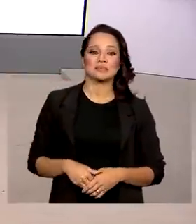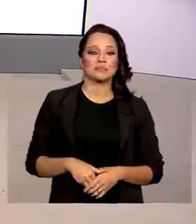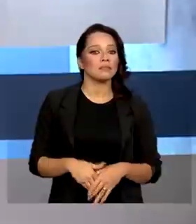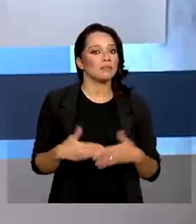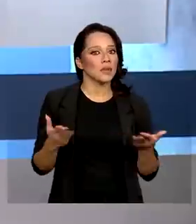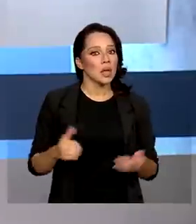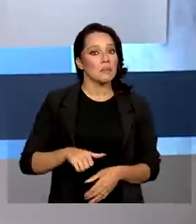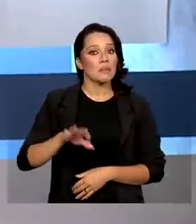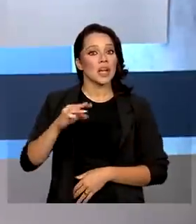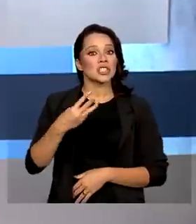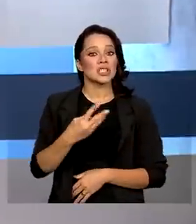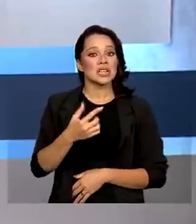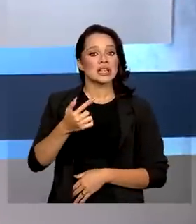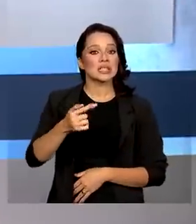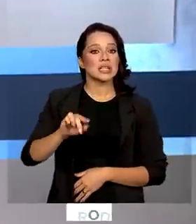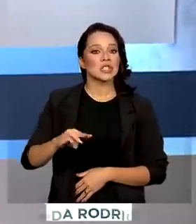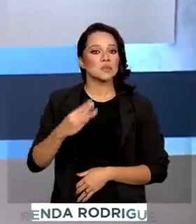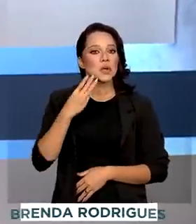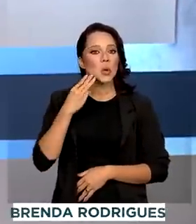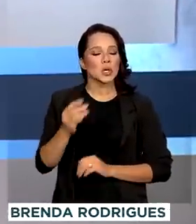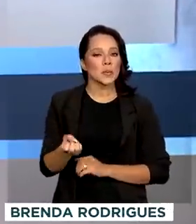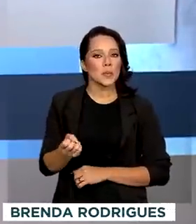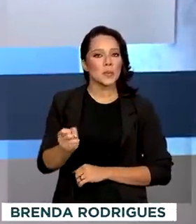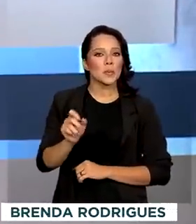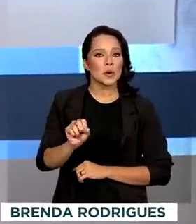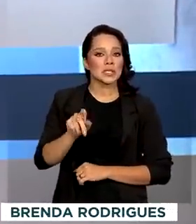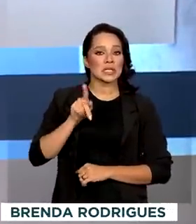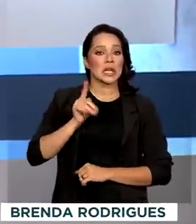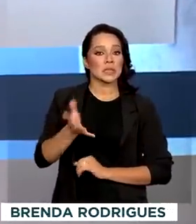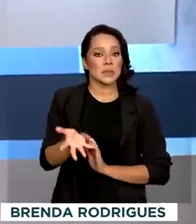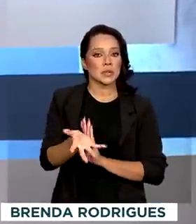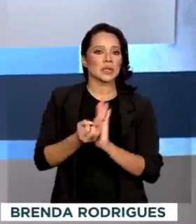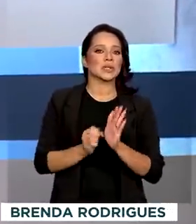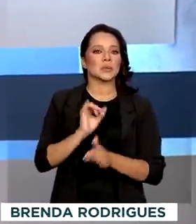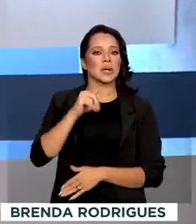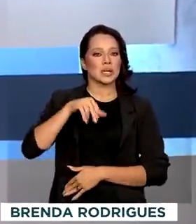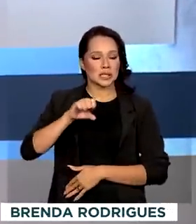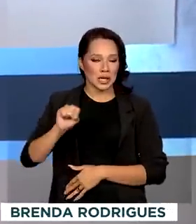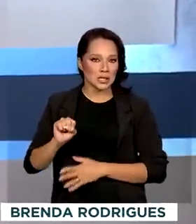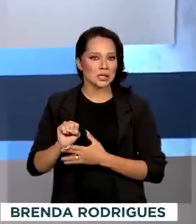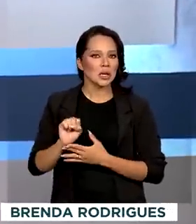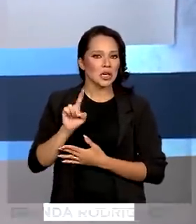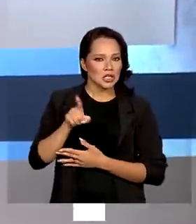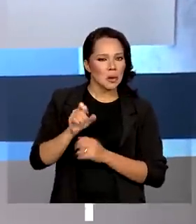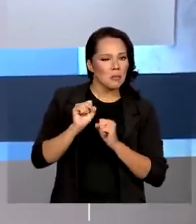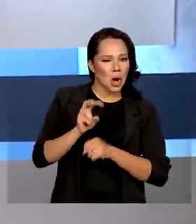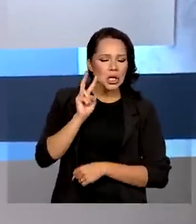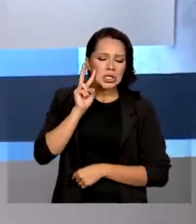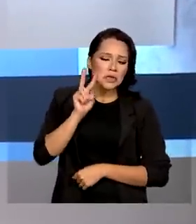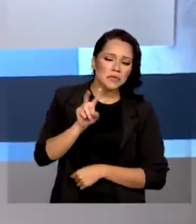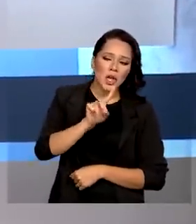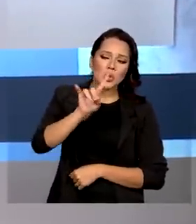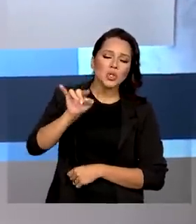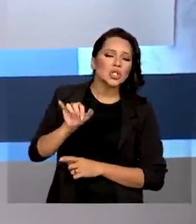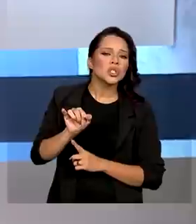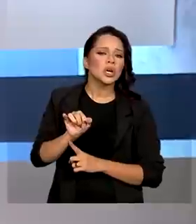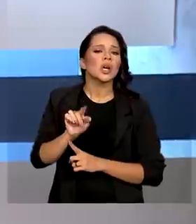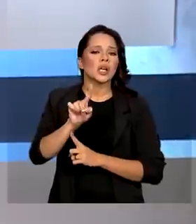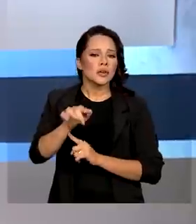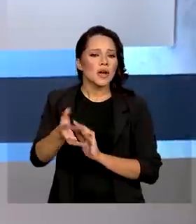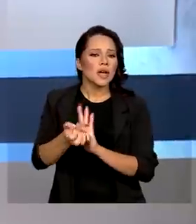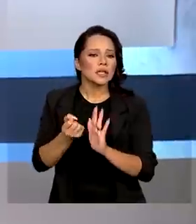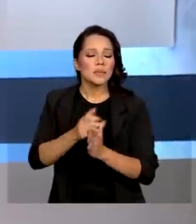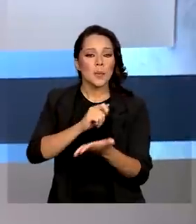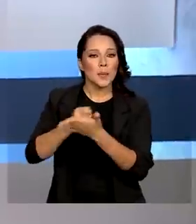E olha, mais de 37 milhões de aposentados e pensionistas do INSS já podem conferir as datas em que vão